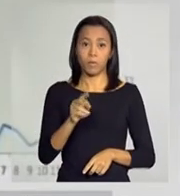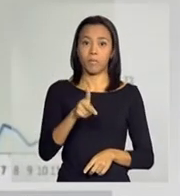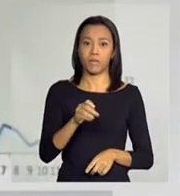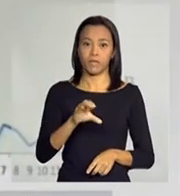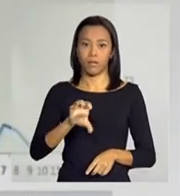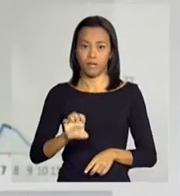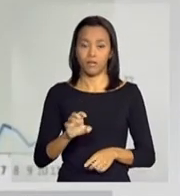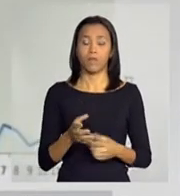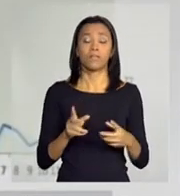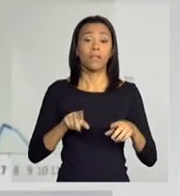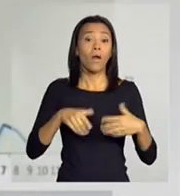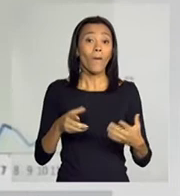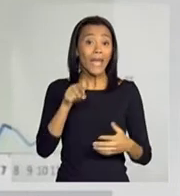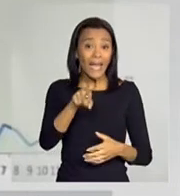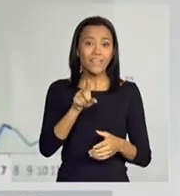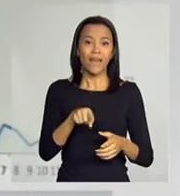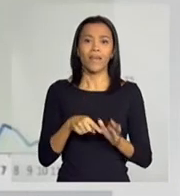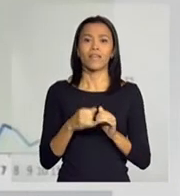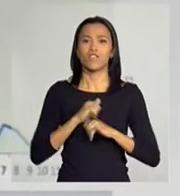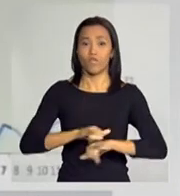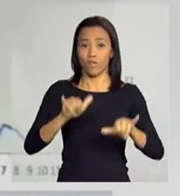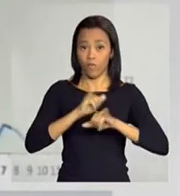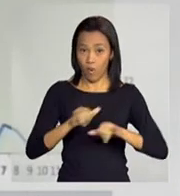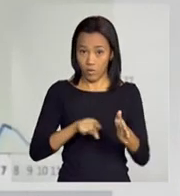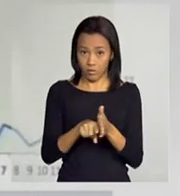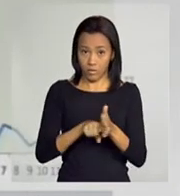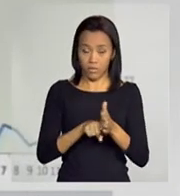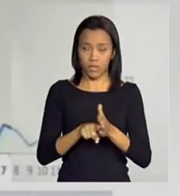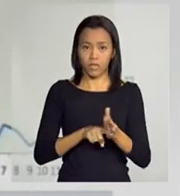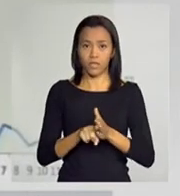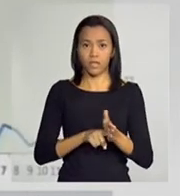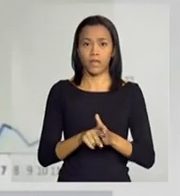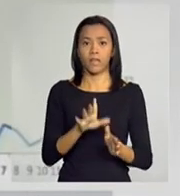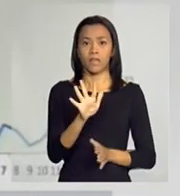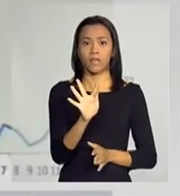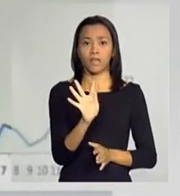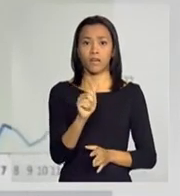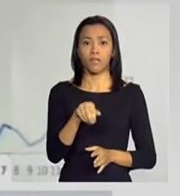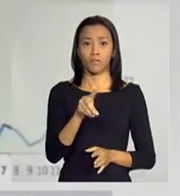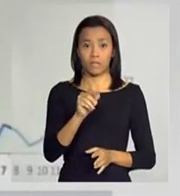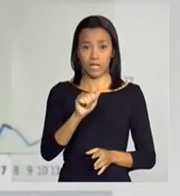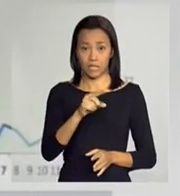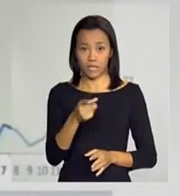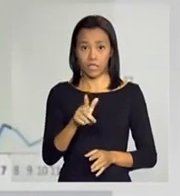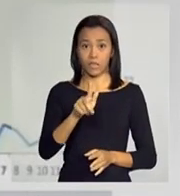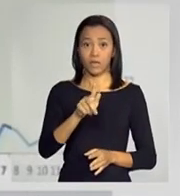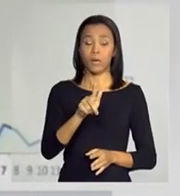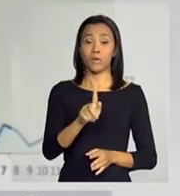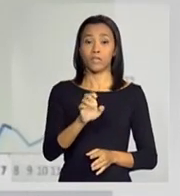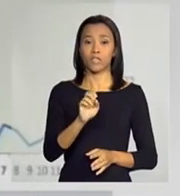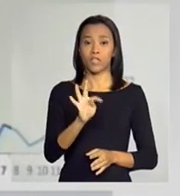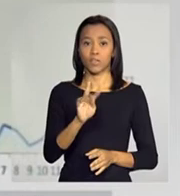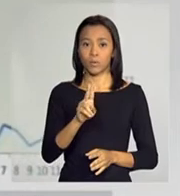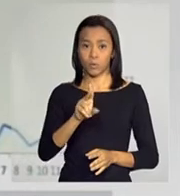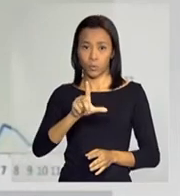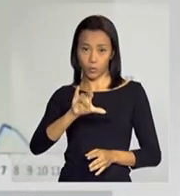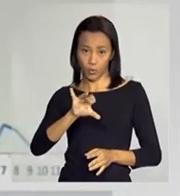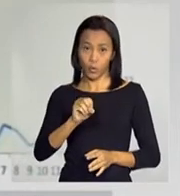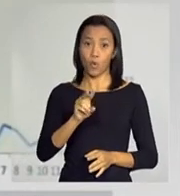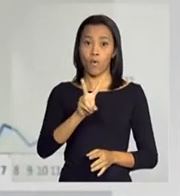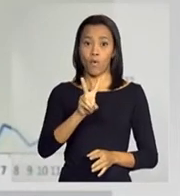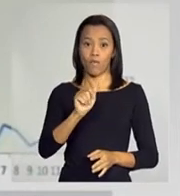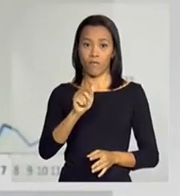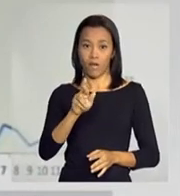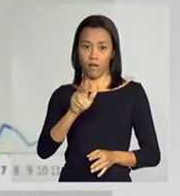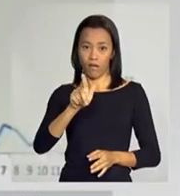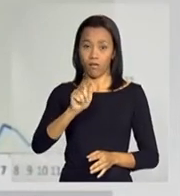Esse é um indicador da Fundação Getúlio Vargas, que aqui no Brasil a gente tem até indicadores diários